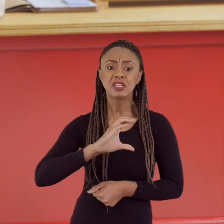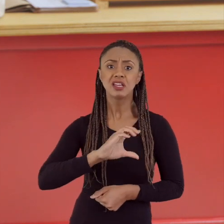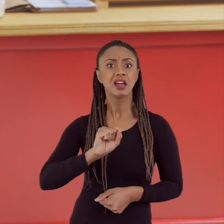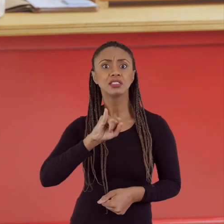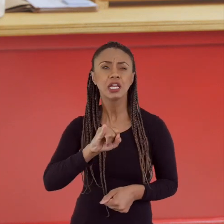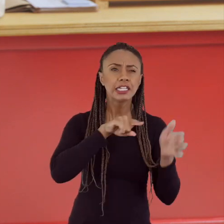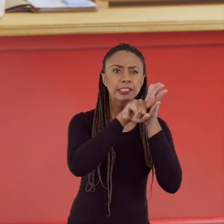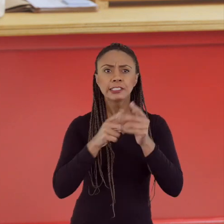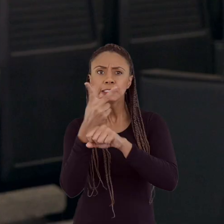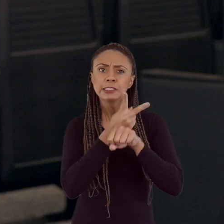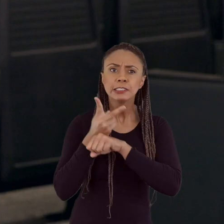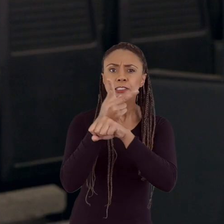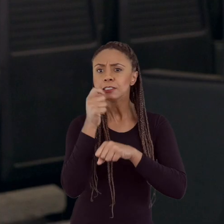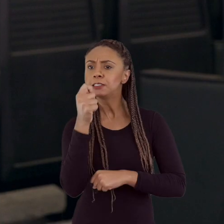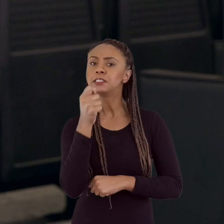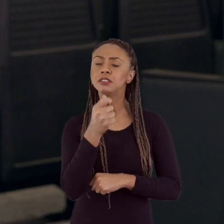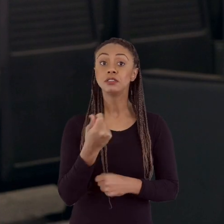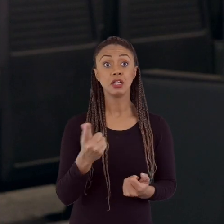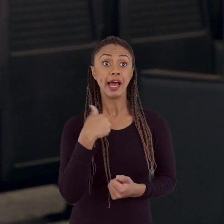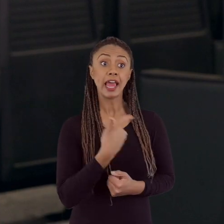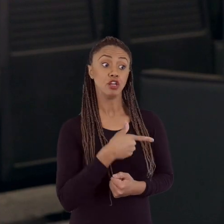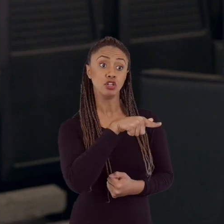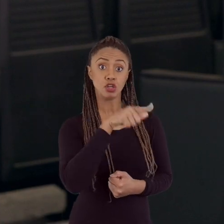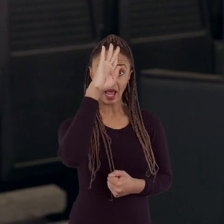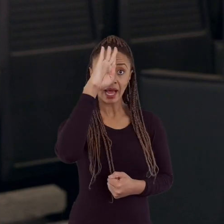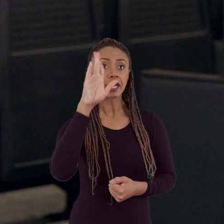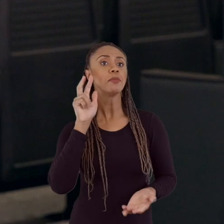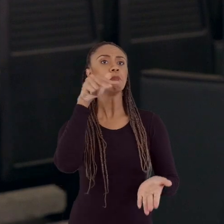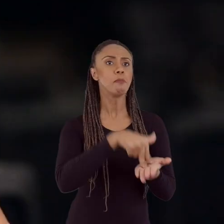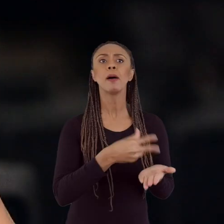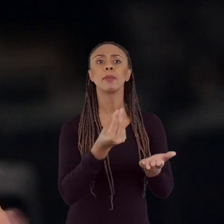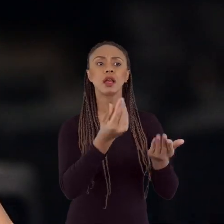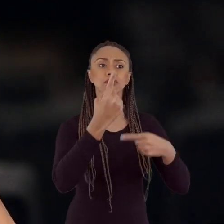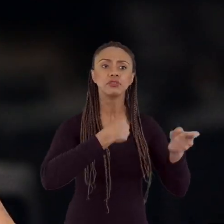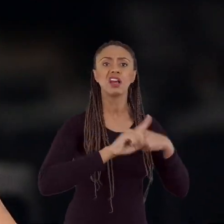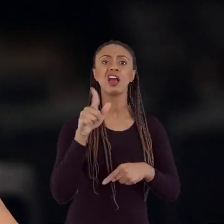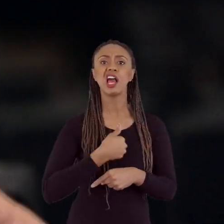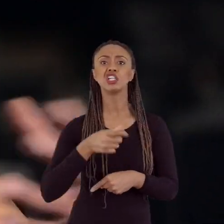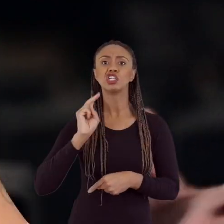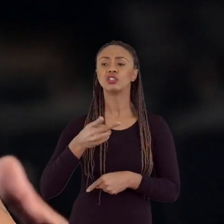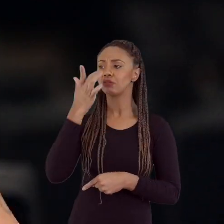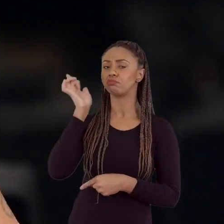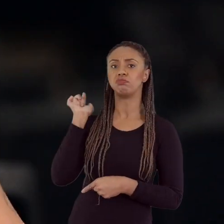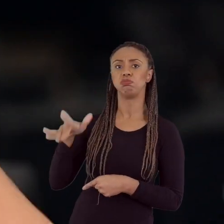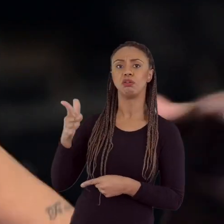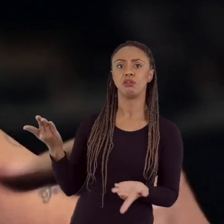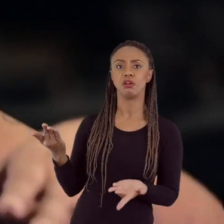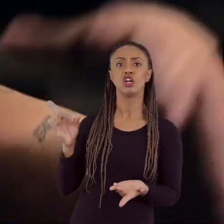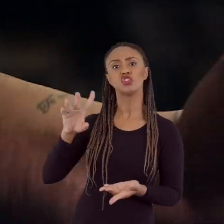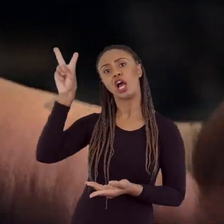se tornar CSI, e elas se tornaram. Então a gente cai para dentro da academia para transformar. Cansamos de ser uma pasta empoeirada